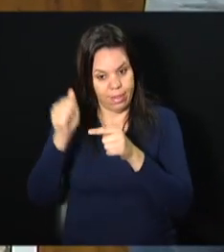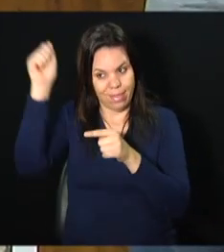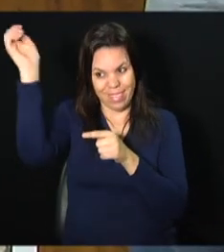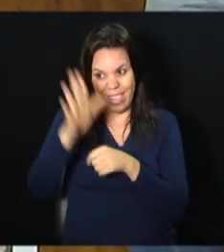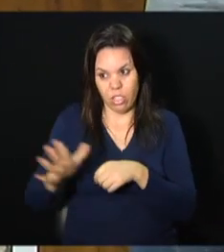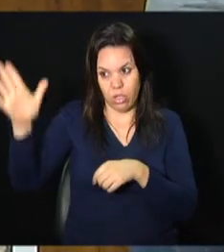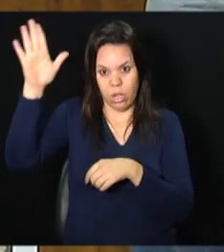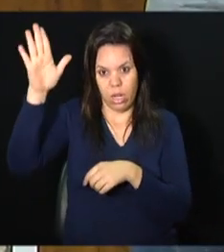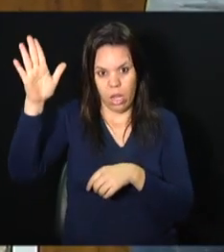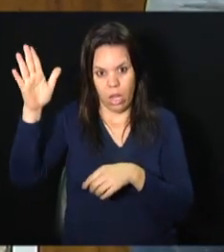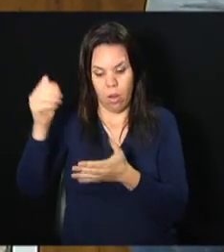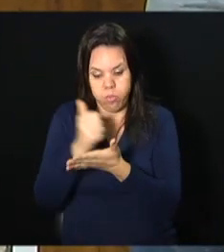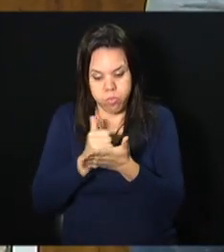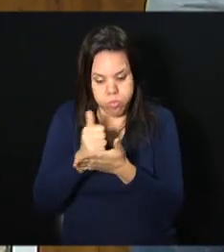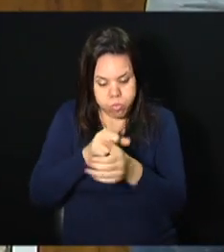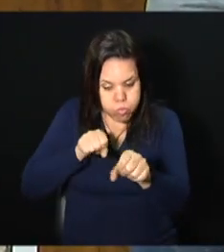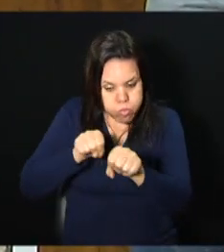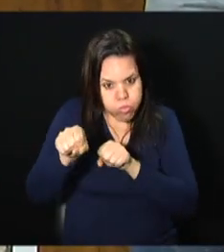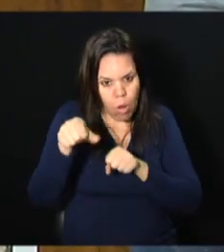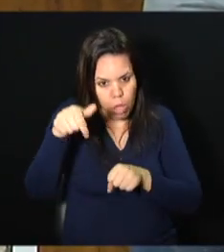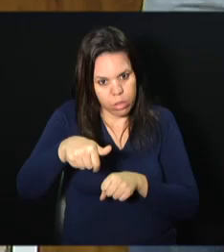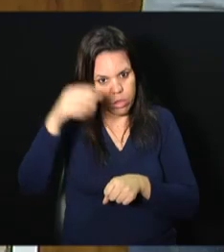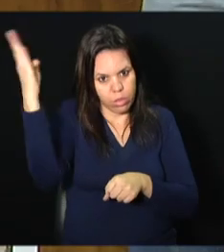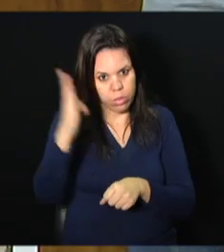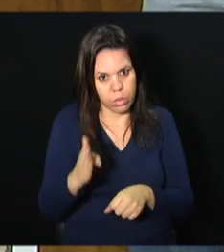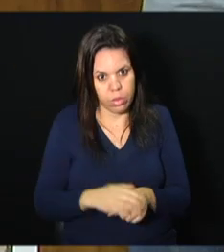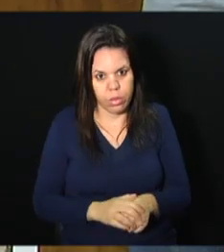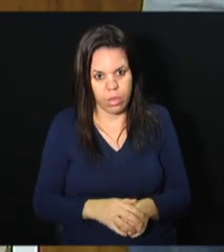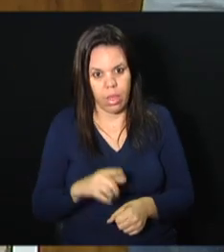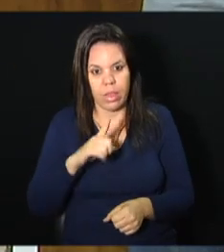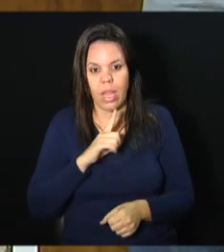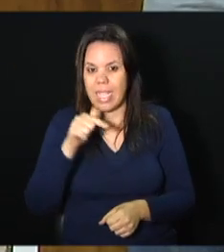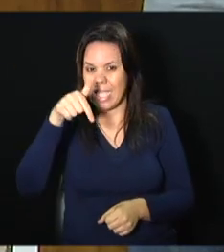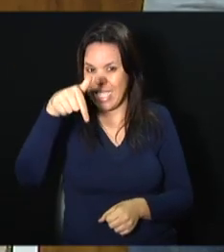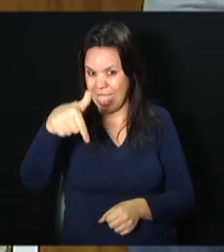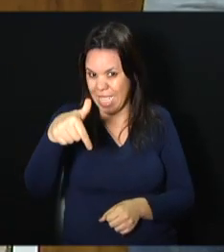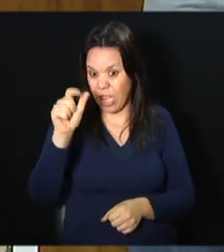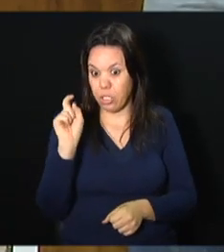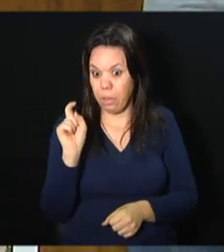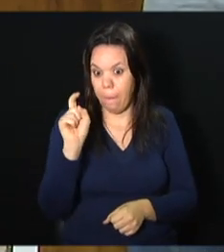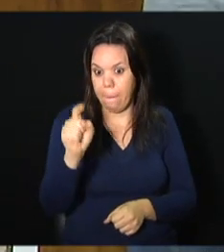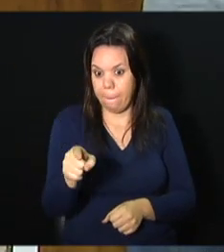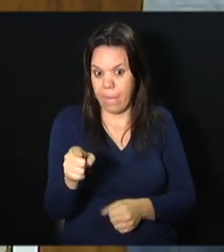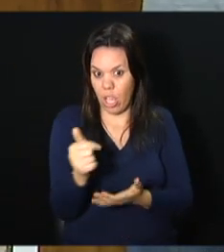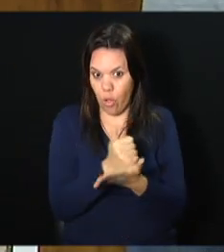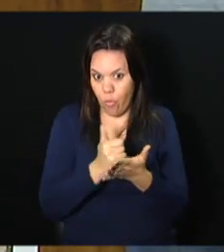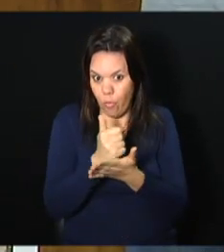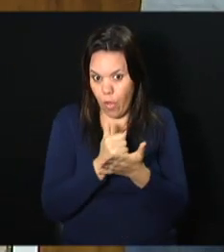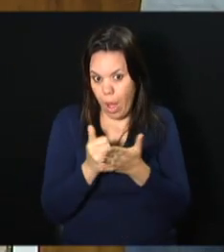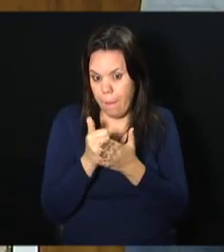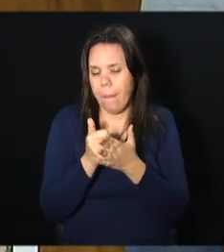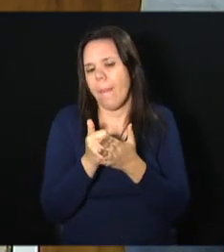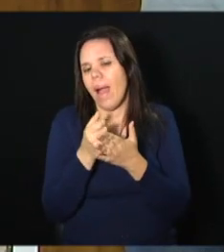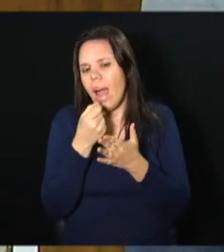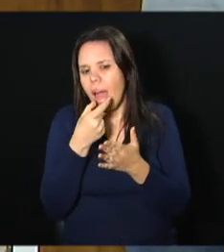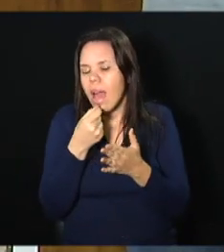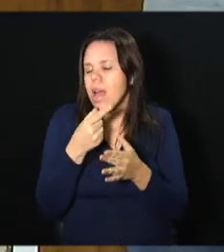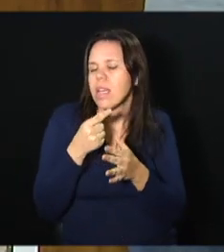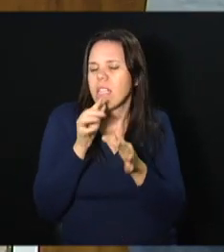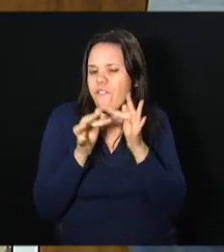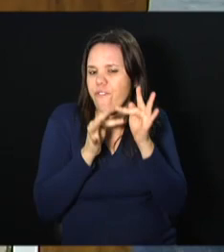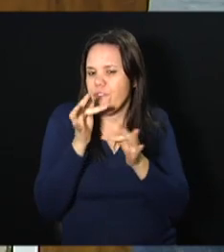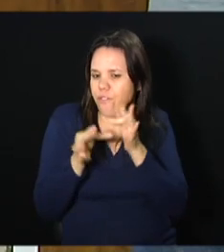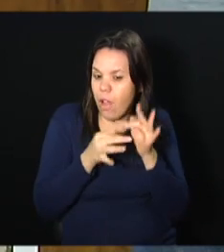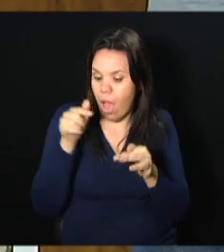Farmacêuticos Magistrais, no Brasil, há cerca de 7 mil farmácias de manipulação. E esta está